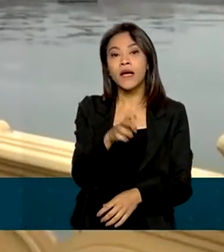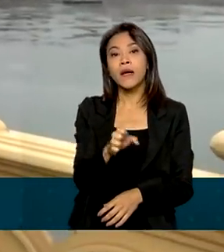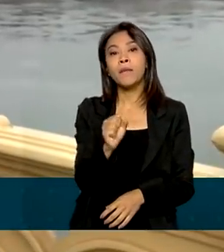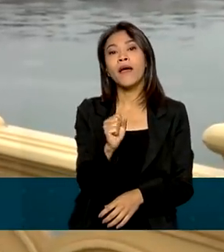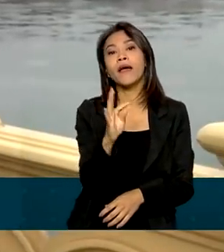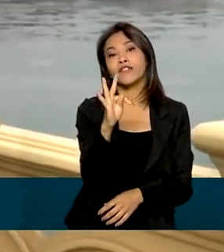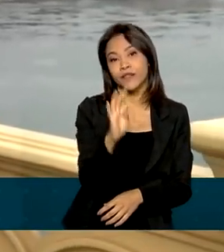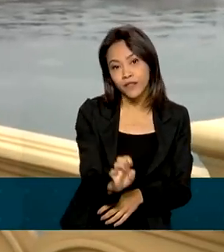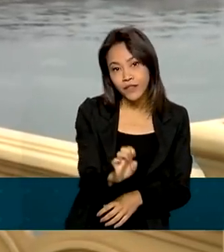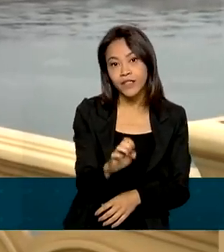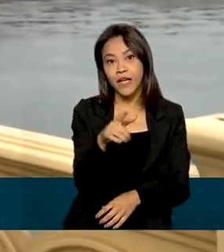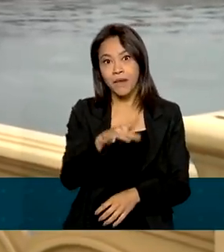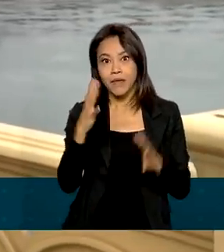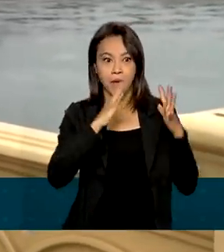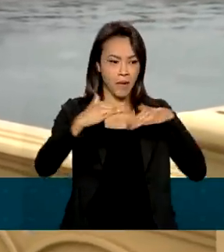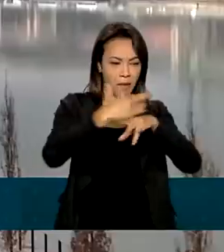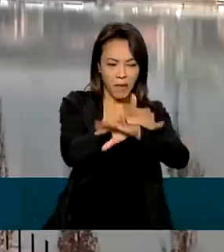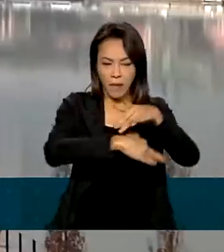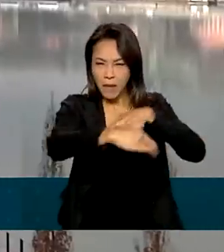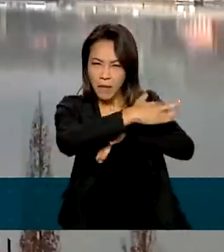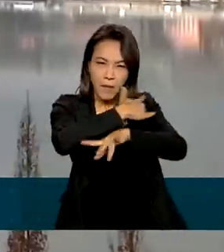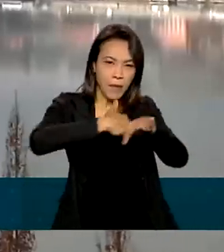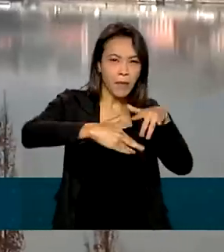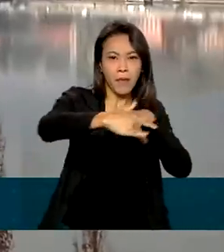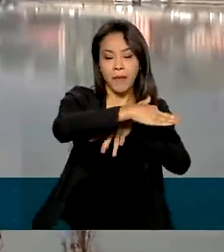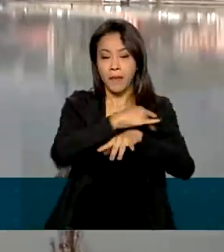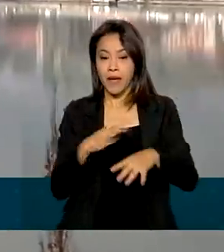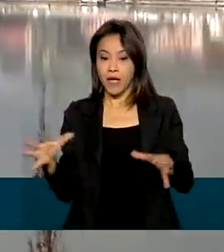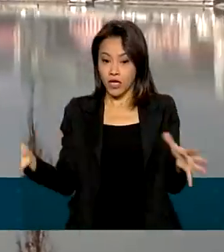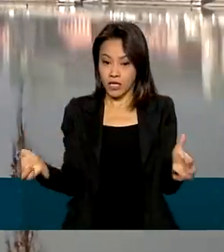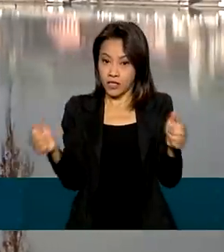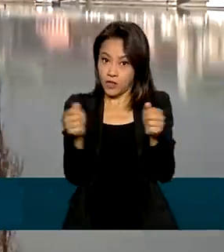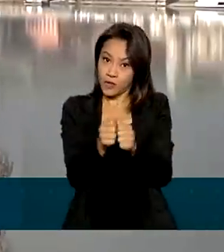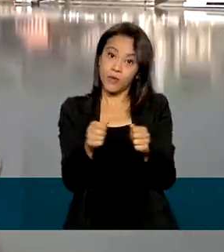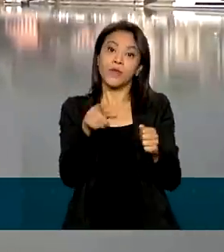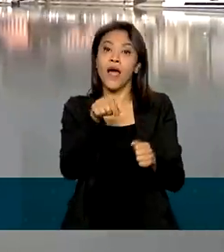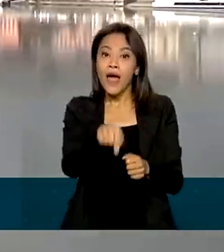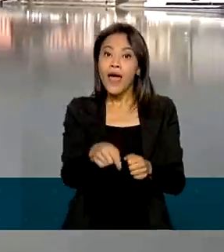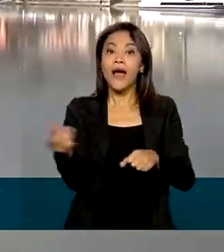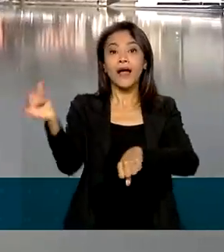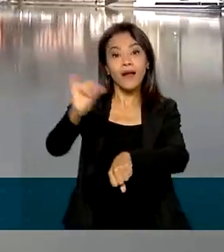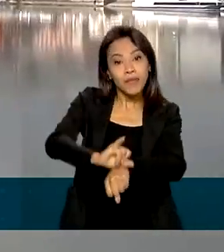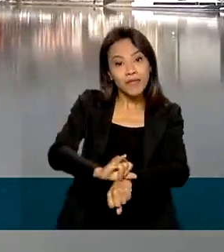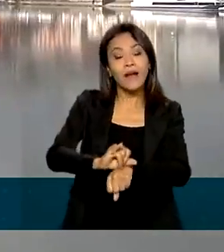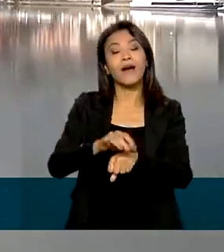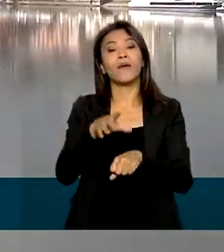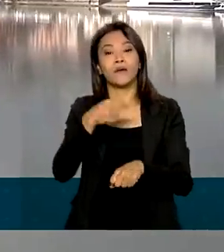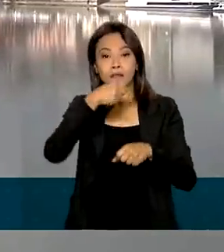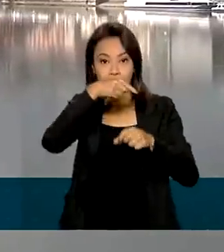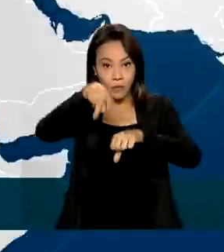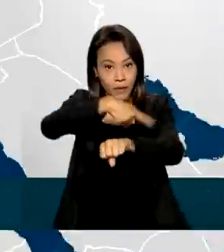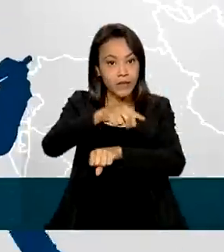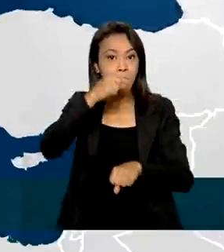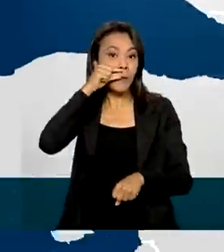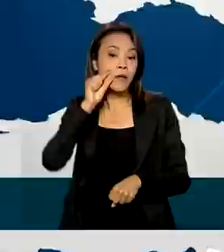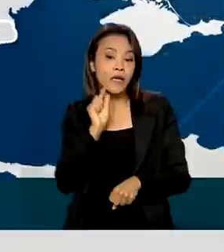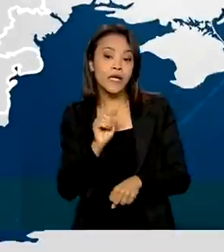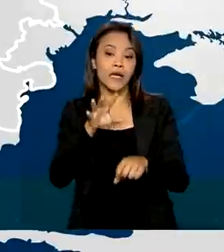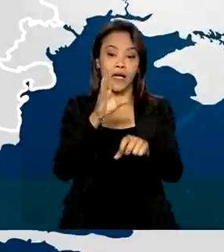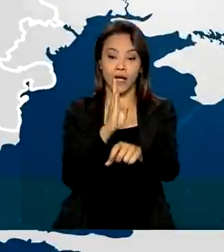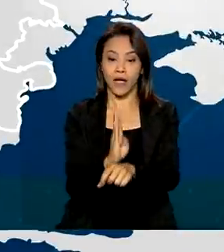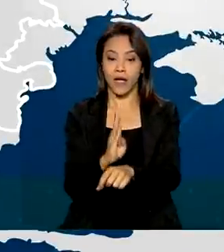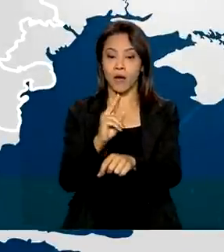a parte mais agitada da cidade. Budapeste é a capital da Hungria, país do leste europeu. Faz